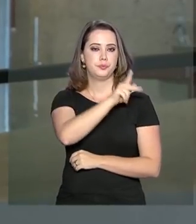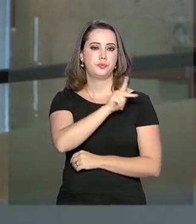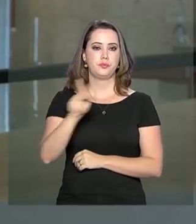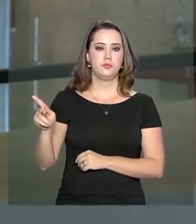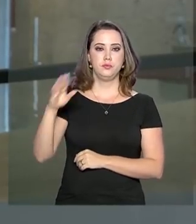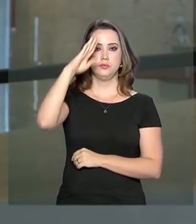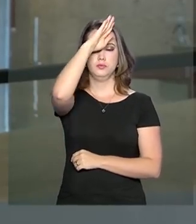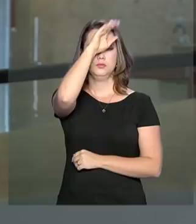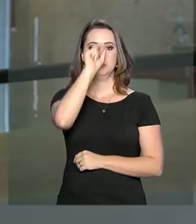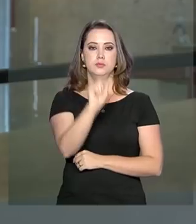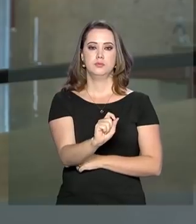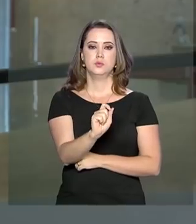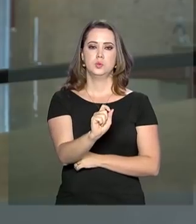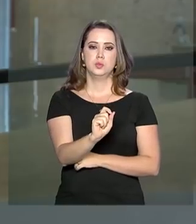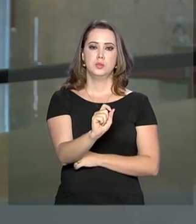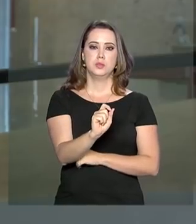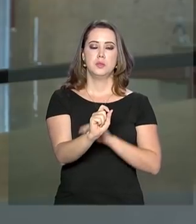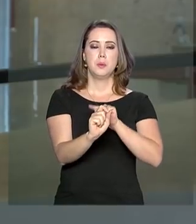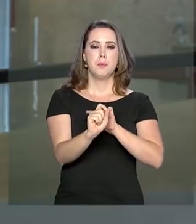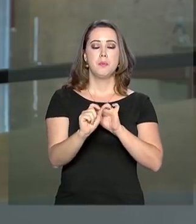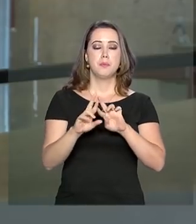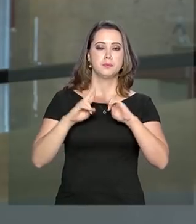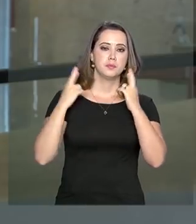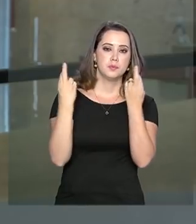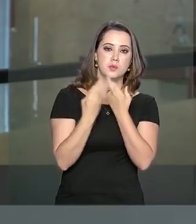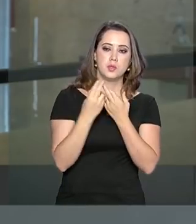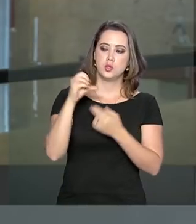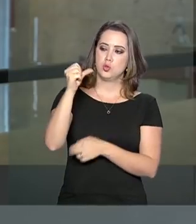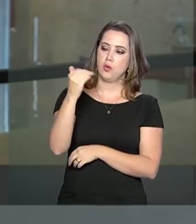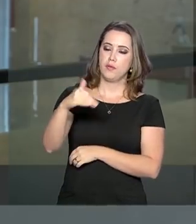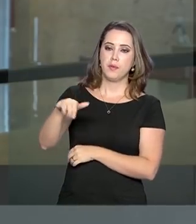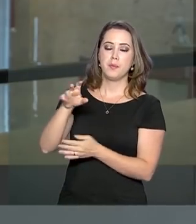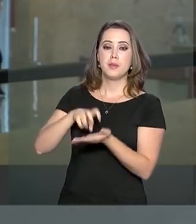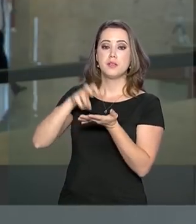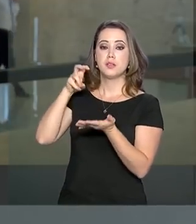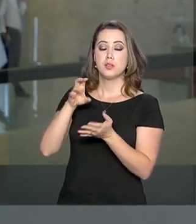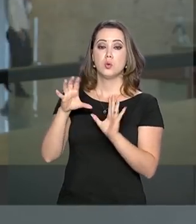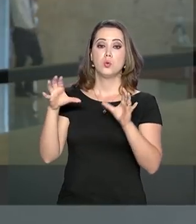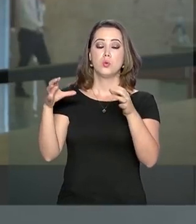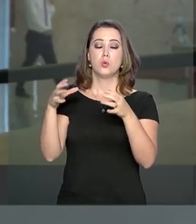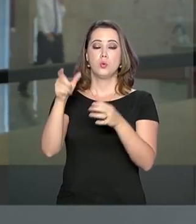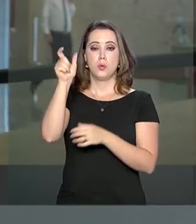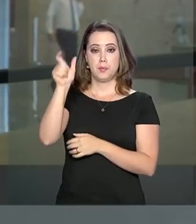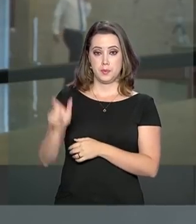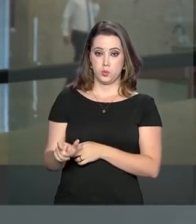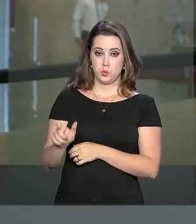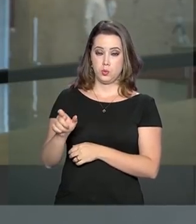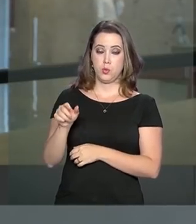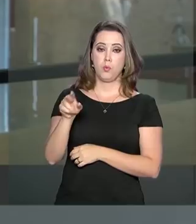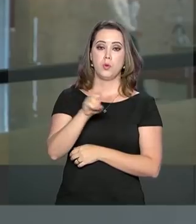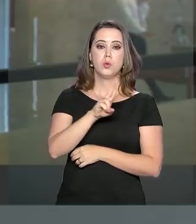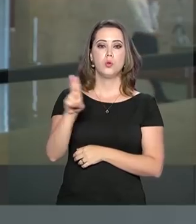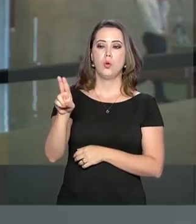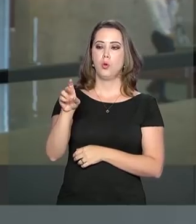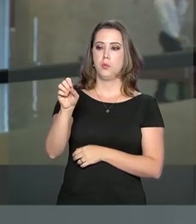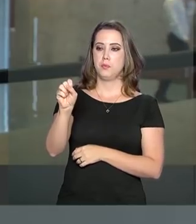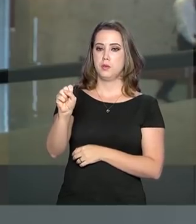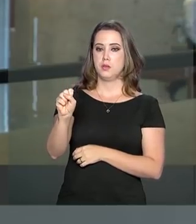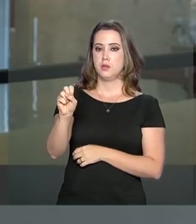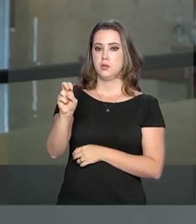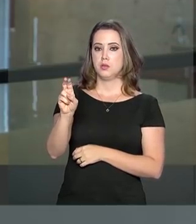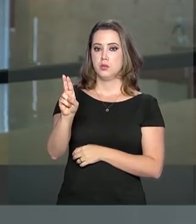o presidente Jair Bolsonaro participou de reunião às 9h30 da manhã com o missionário Soares, fundador da Igreja